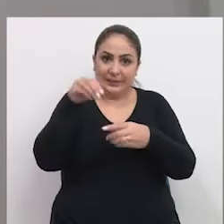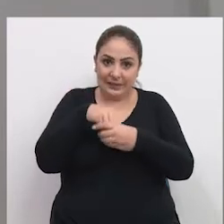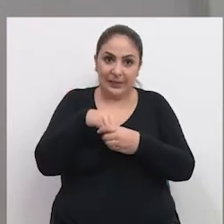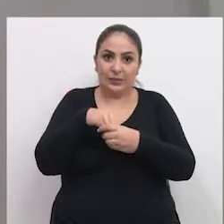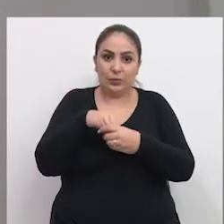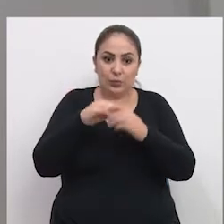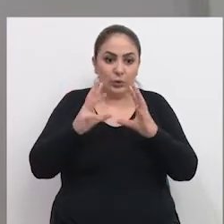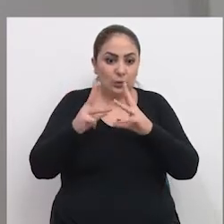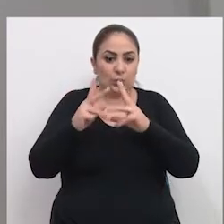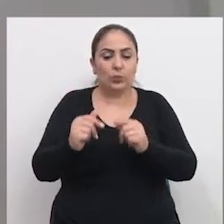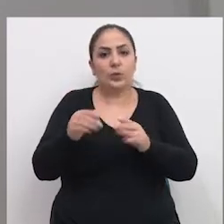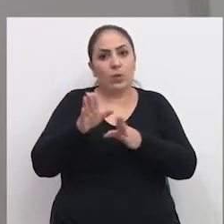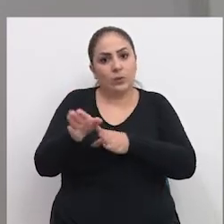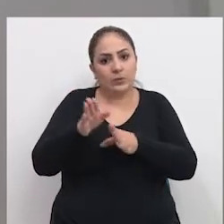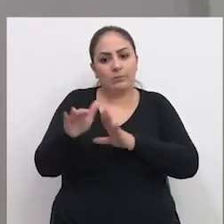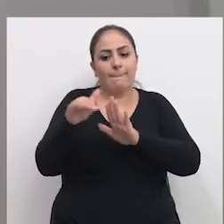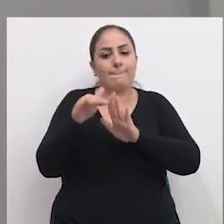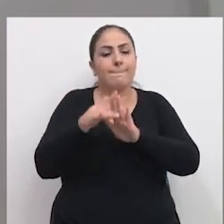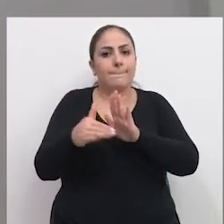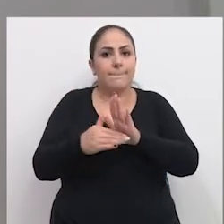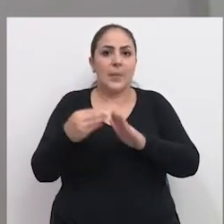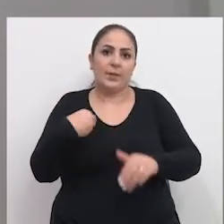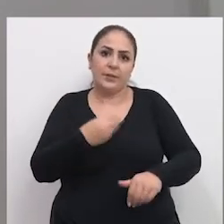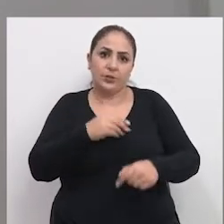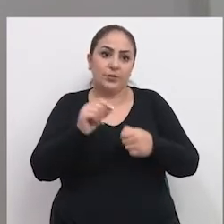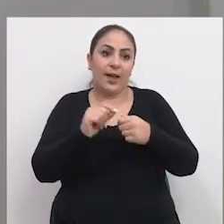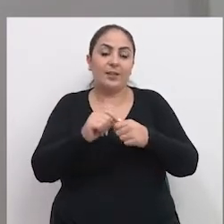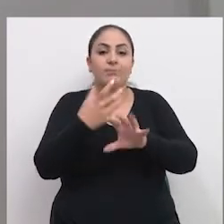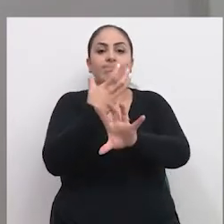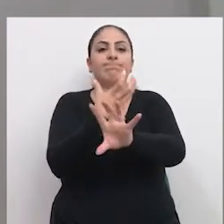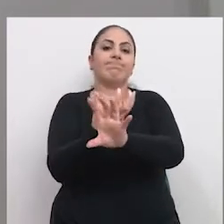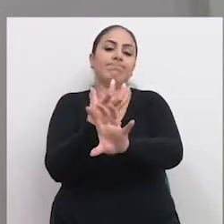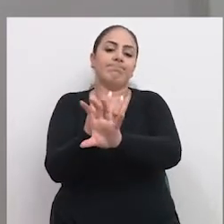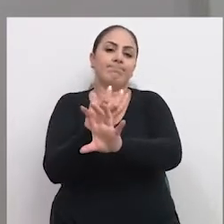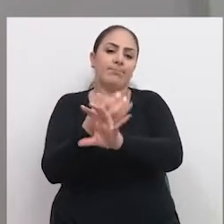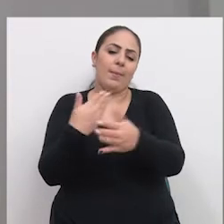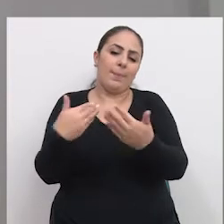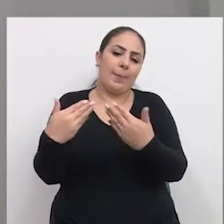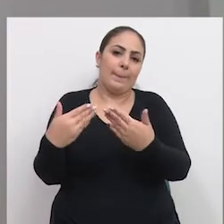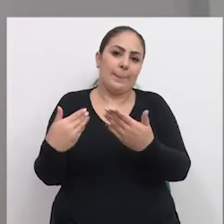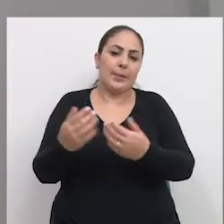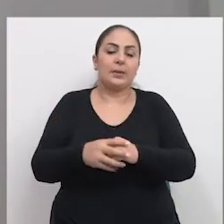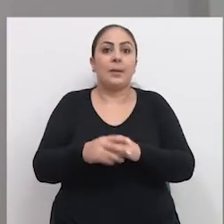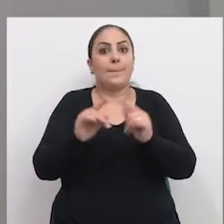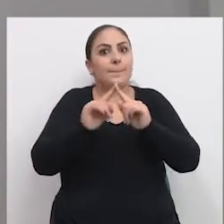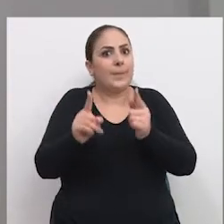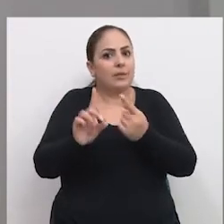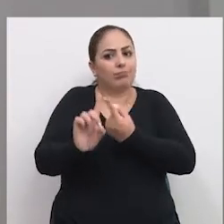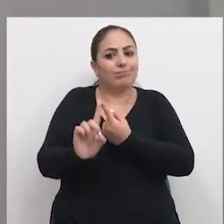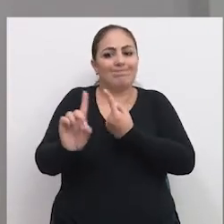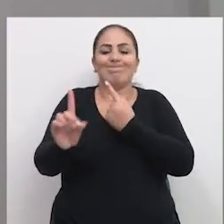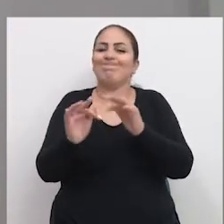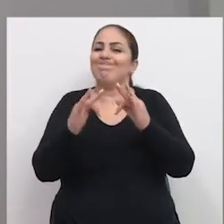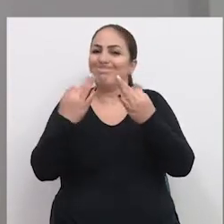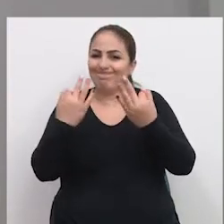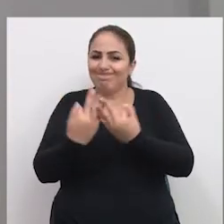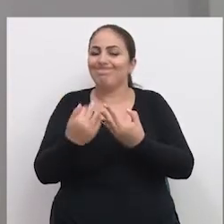Dentro do possível e da orientação médica, é feito videochamadas, né? Mas o distanciamento da família,